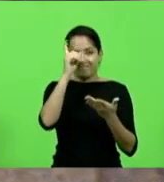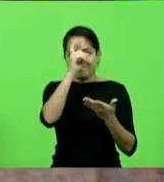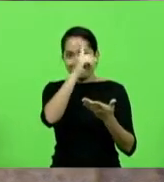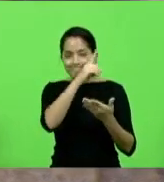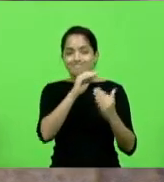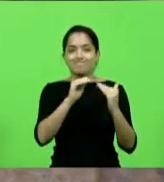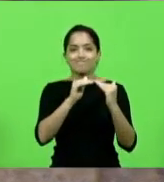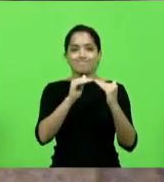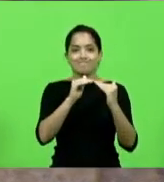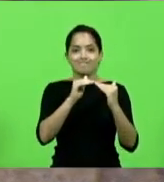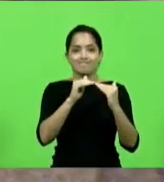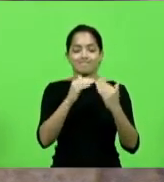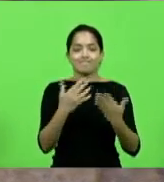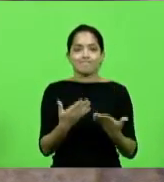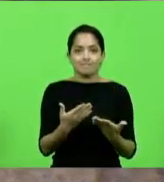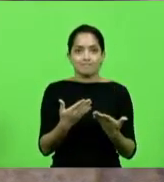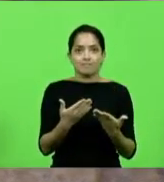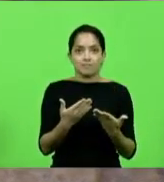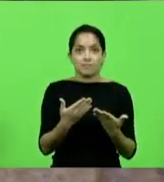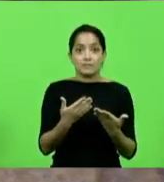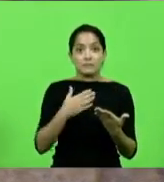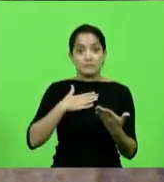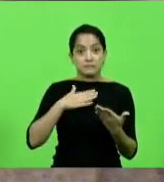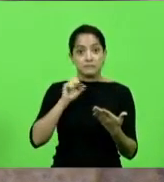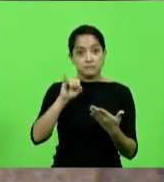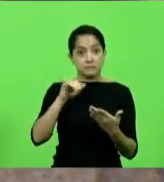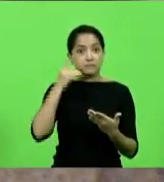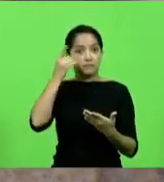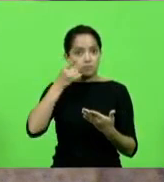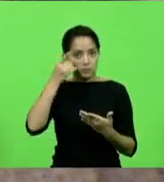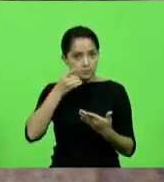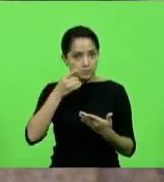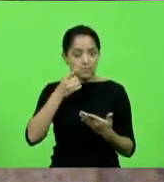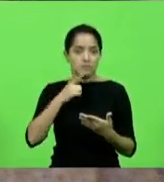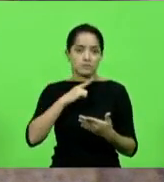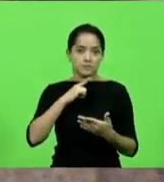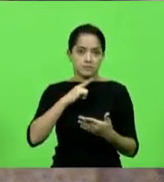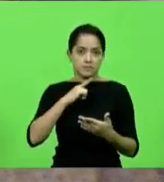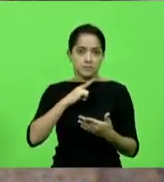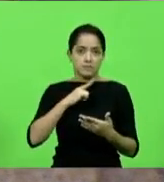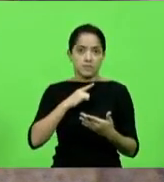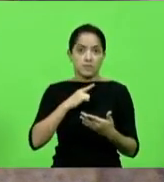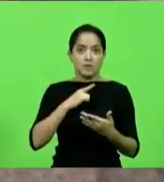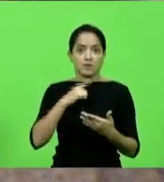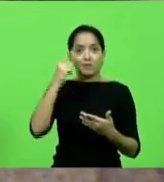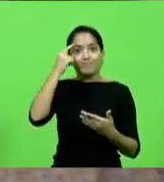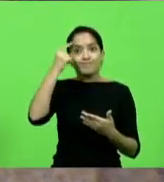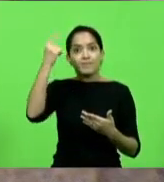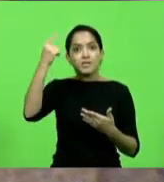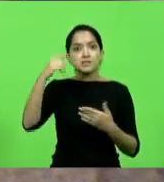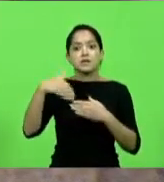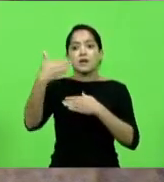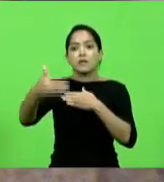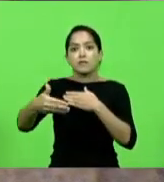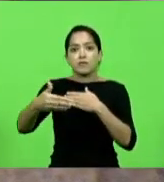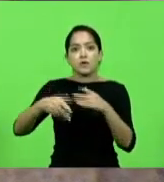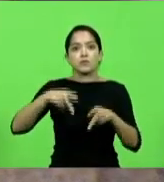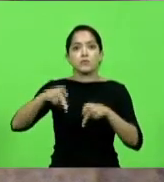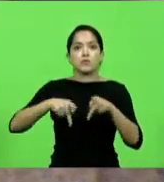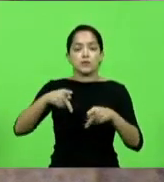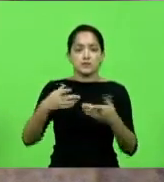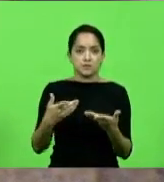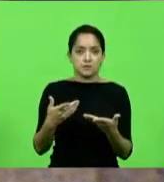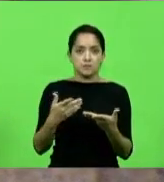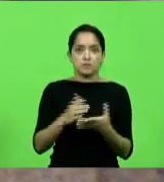E se nós, como deputados, tivemos essa dificuldade, imagine os senhores o eleitor para entender o que está acontecendo. dessa forma, gostaria apenas